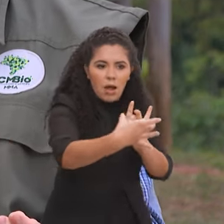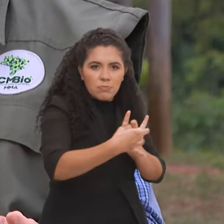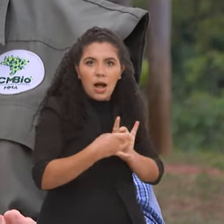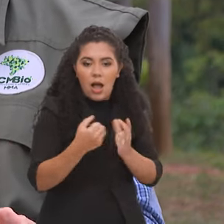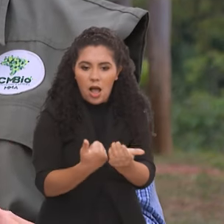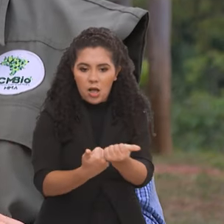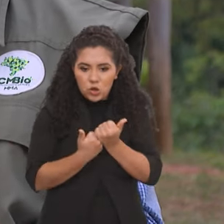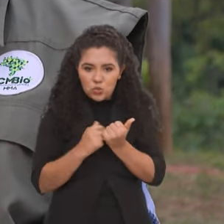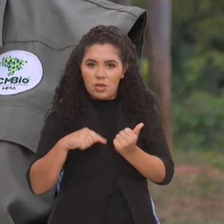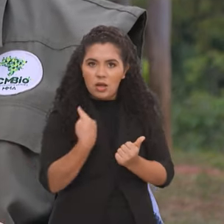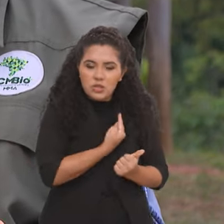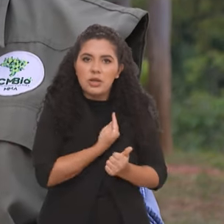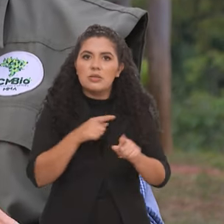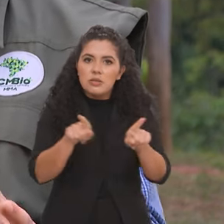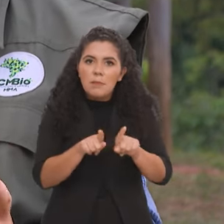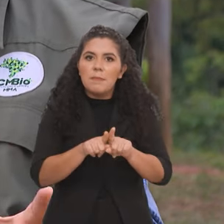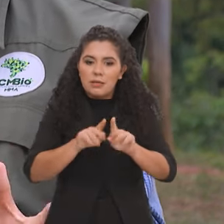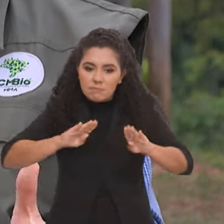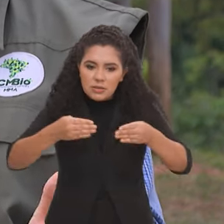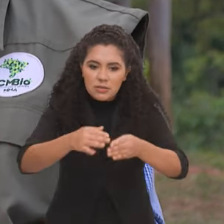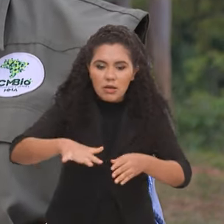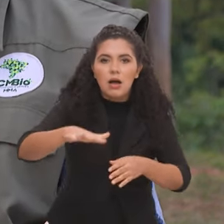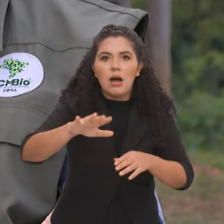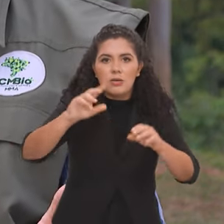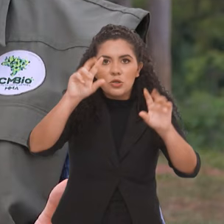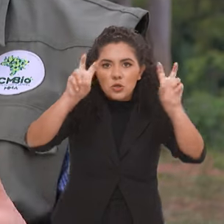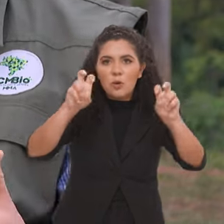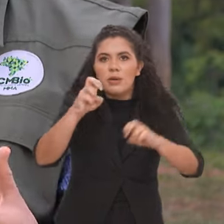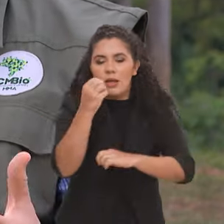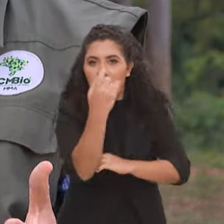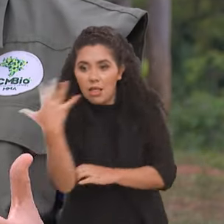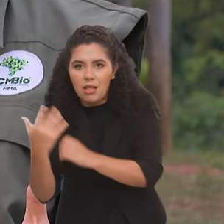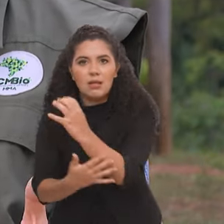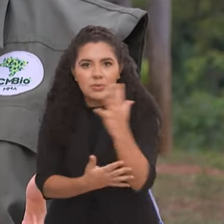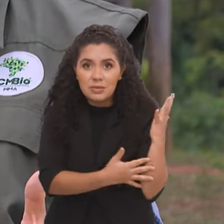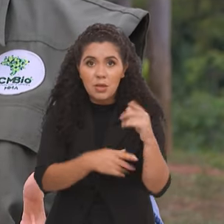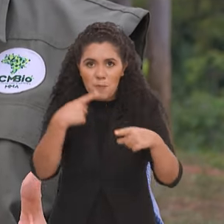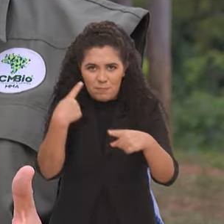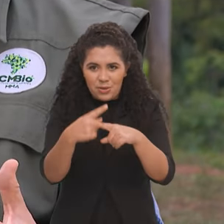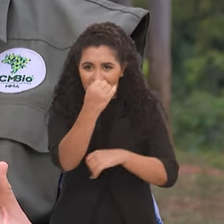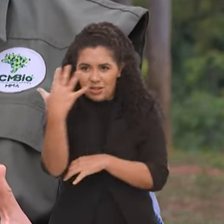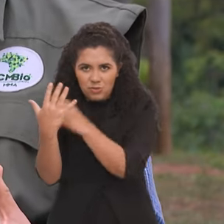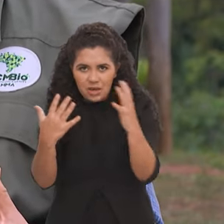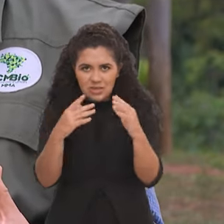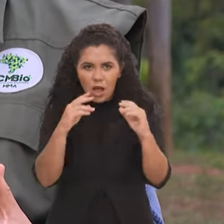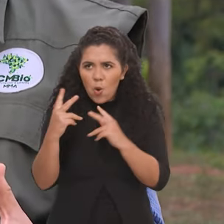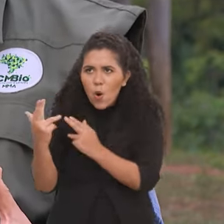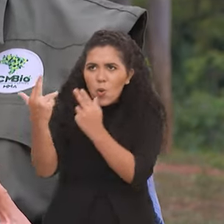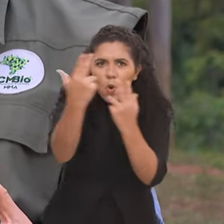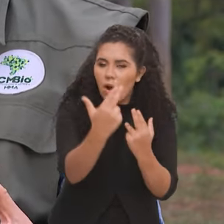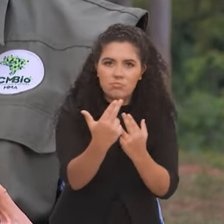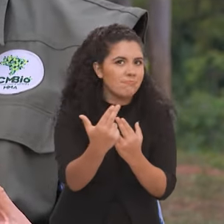a partir dos elementos da natureza que são mais ou menos comuns, porque na natureza nada é igual. Mas eles